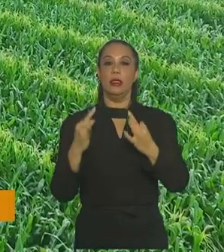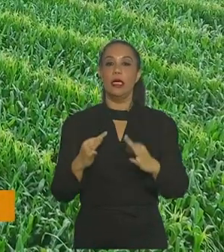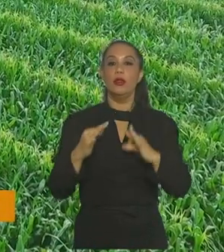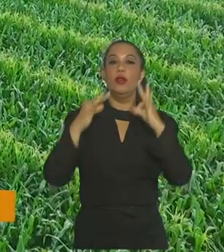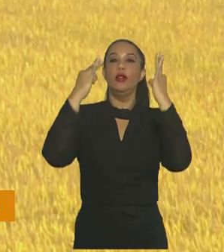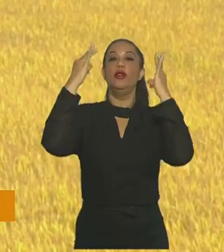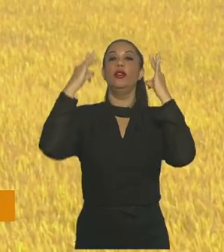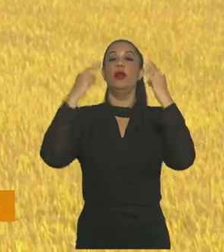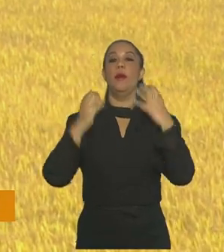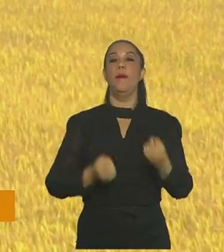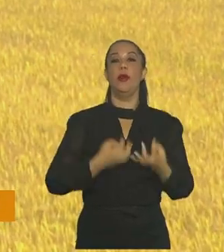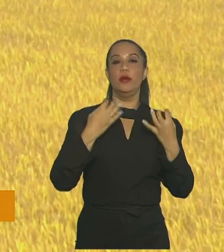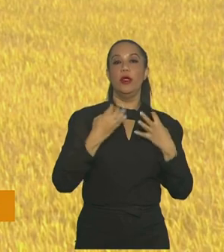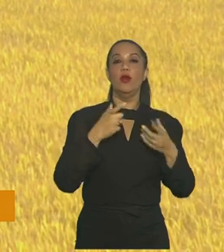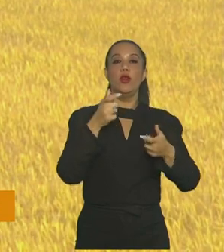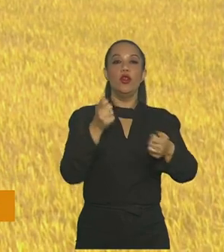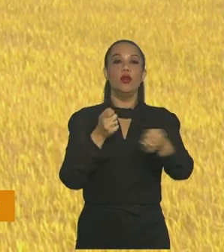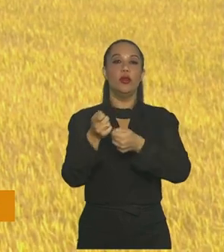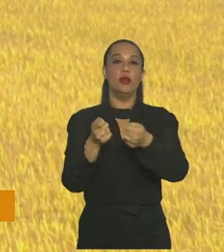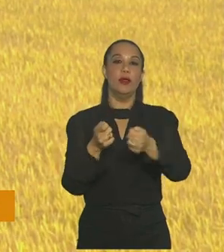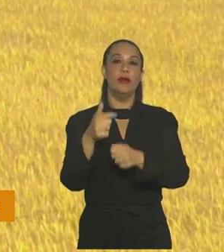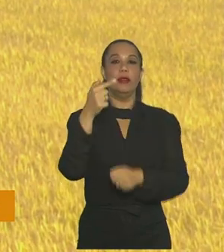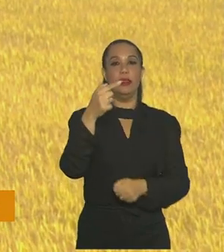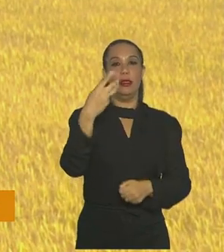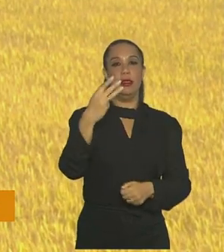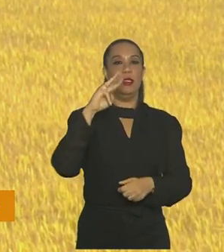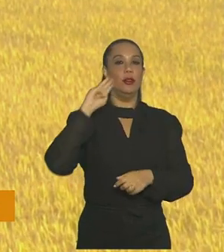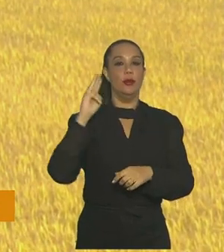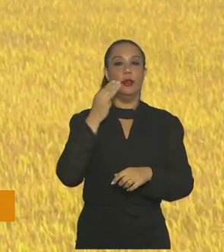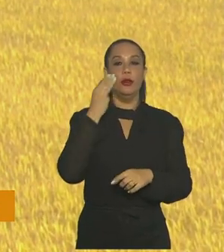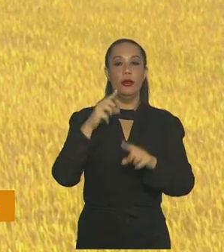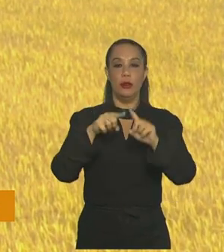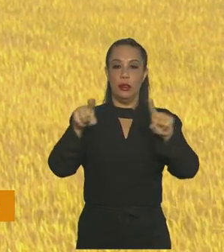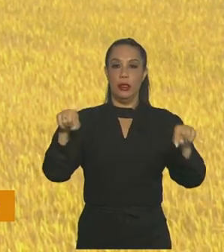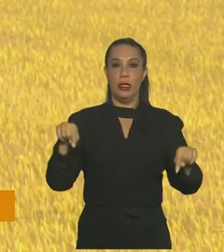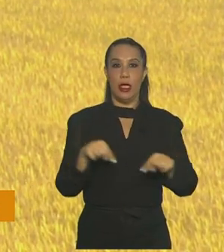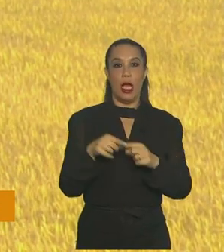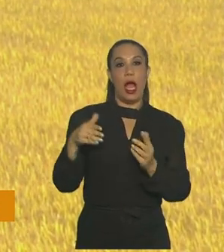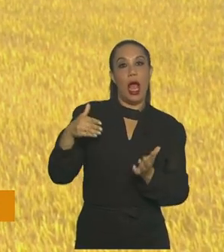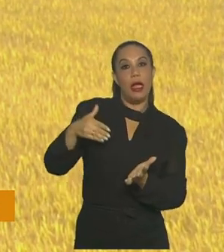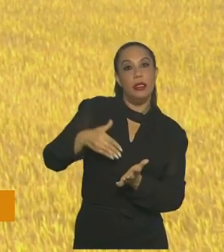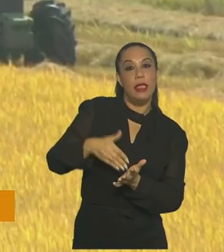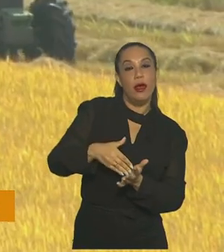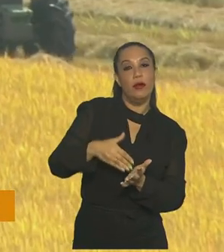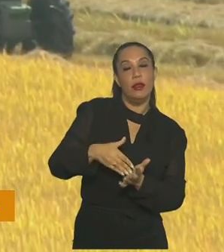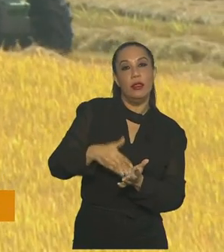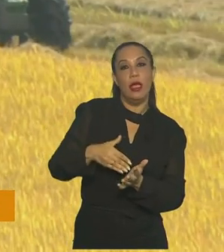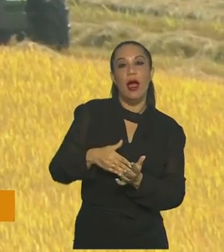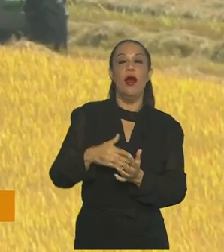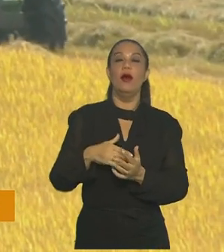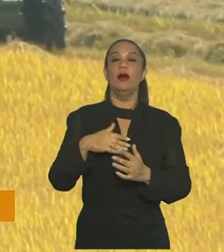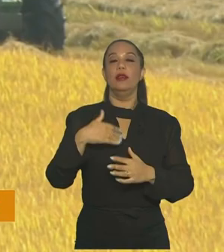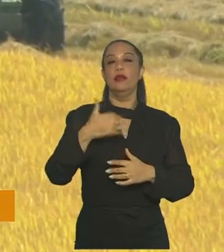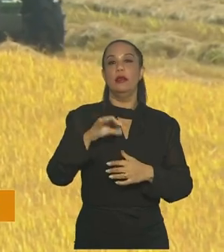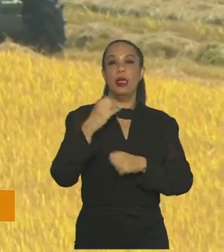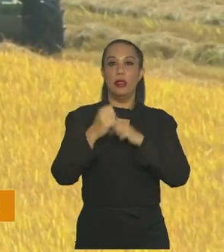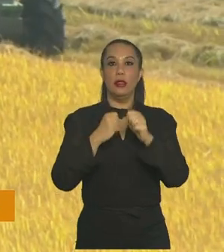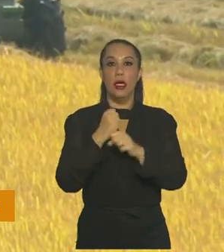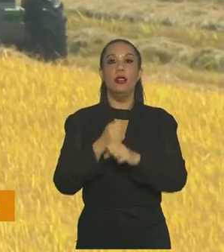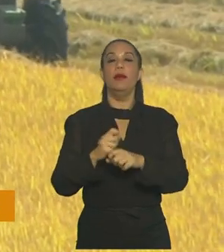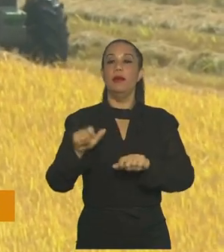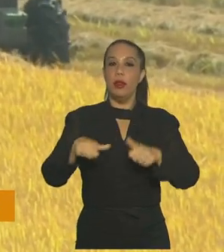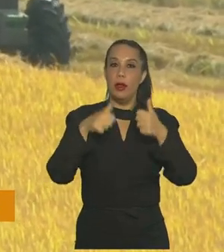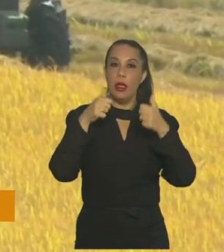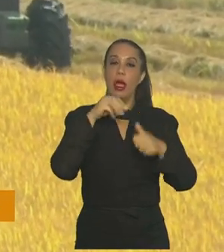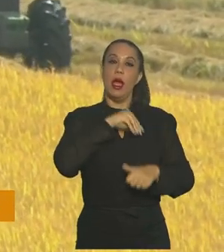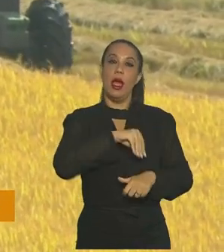sustentável em cerca de 73 milhões de hectares até o final da década, melhorando a renda do produtor rural